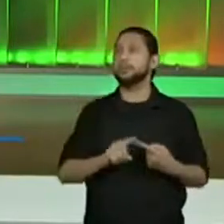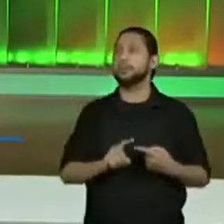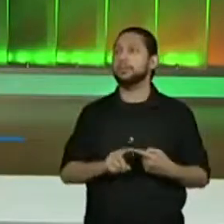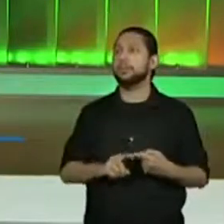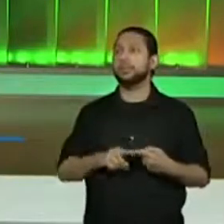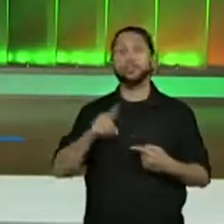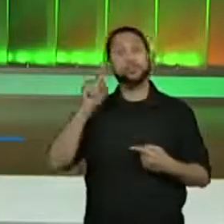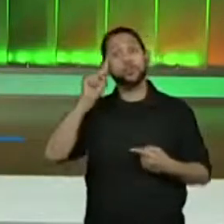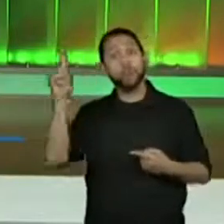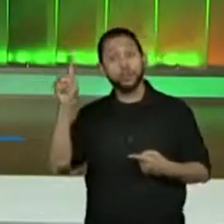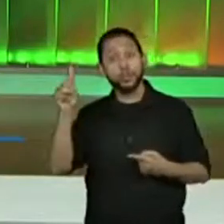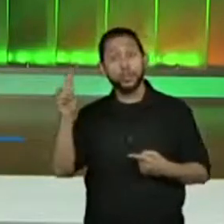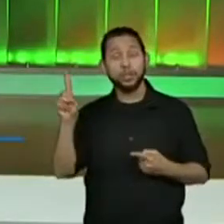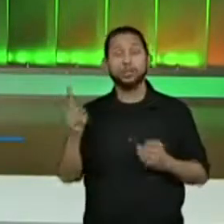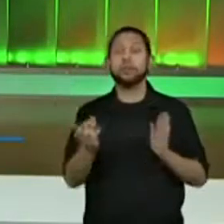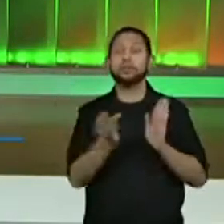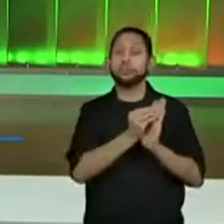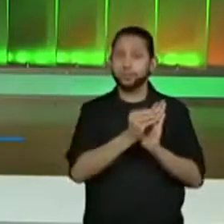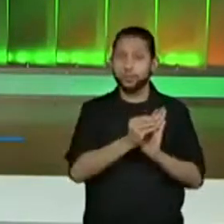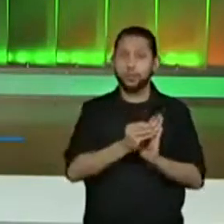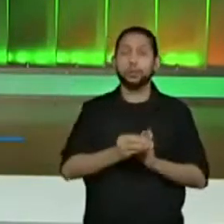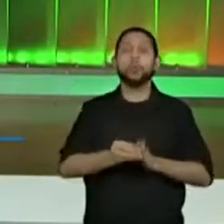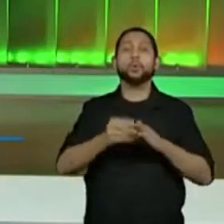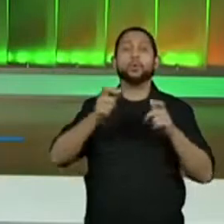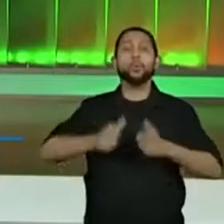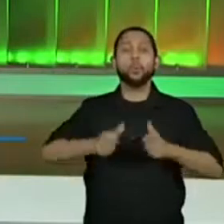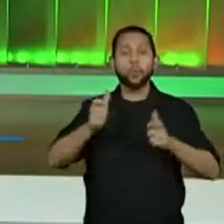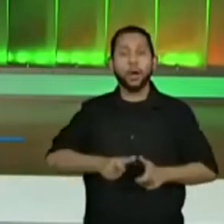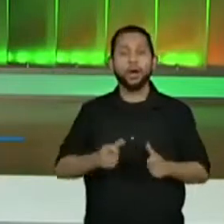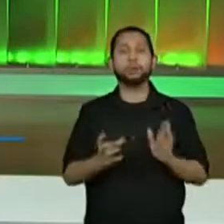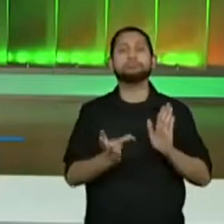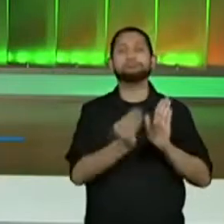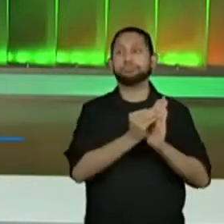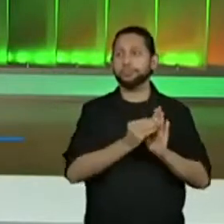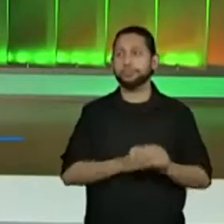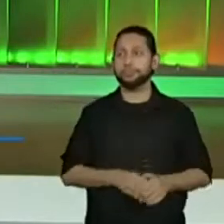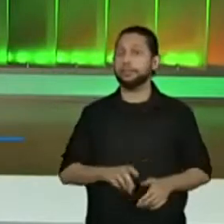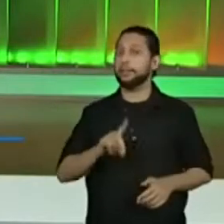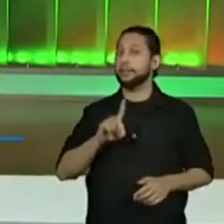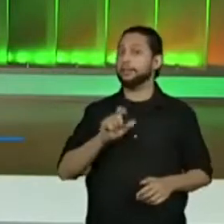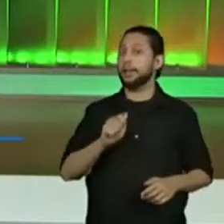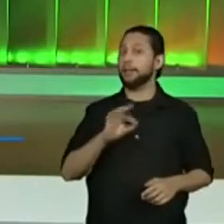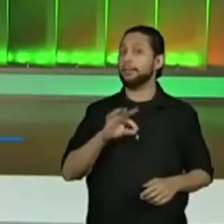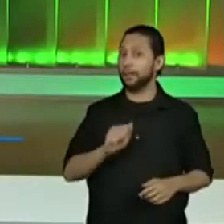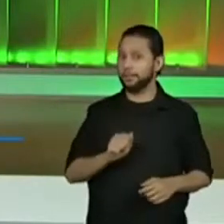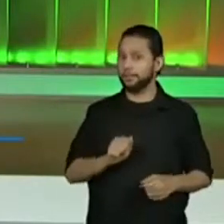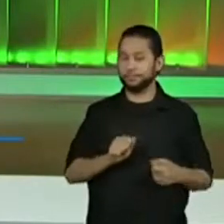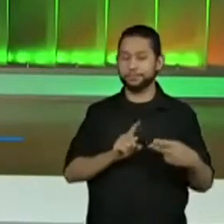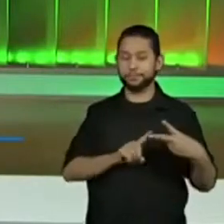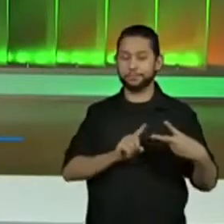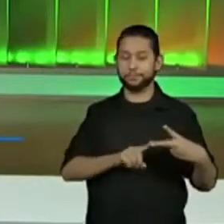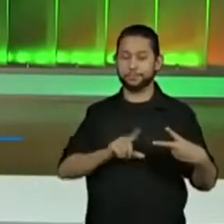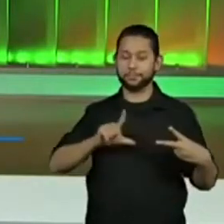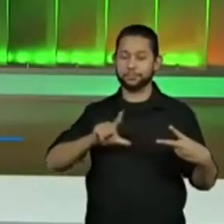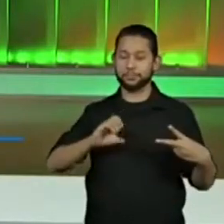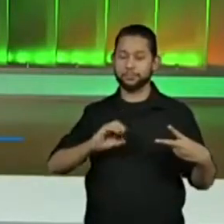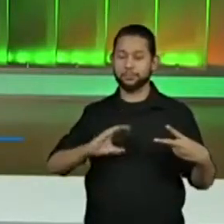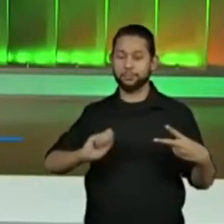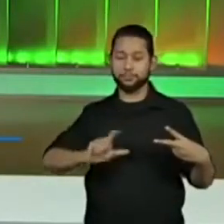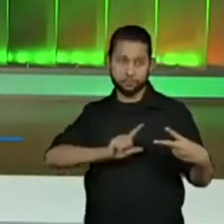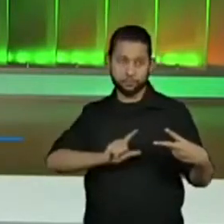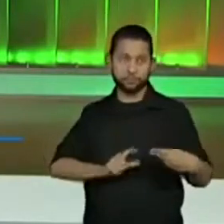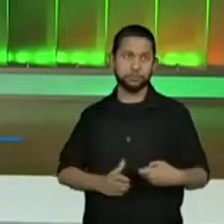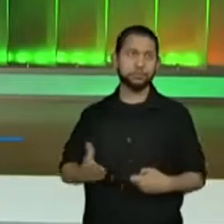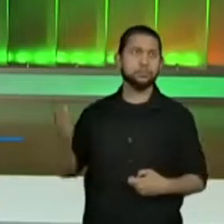data, local, já tem três informações. Quando o pessoal coloca data, eu vou só fazer a listagem, tá?